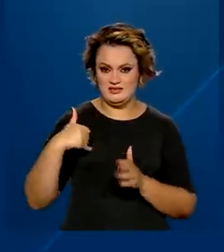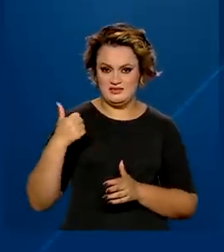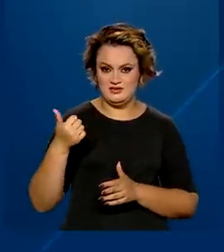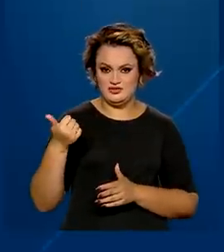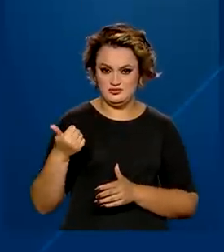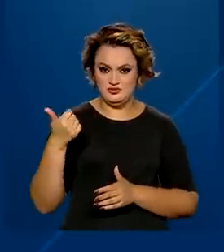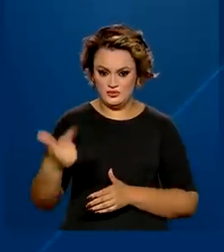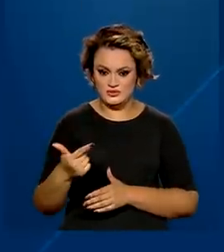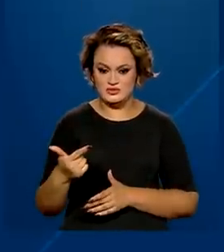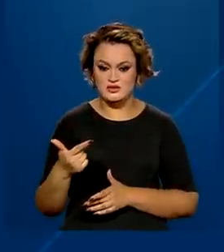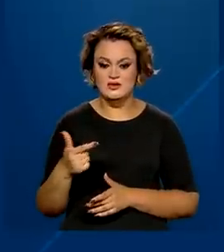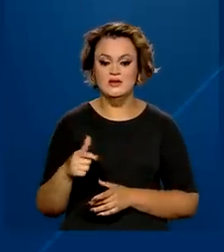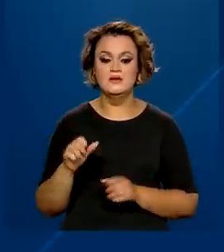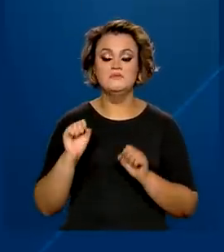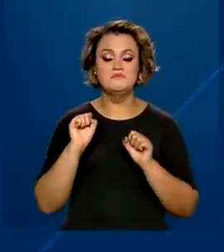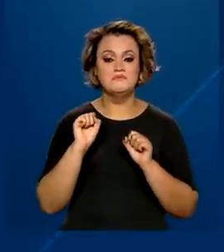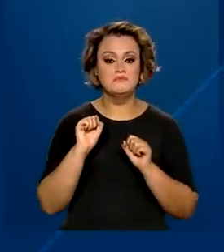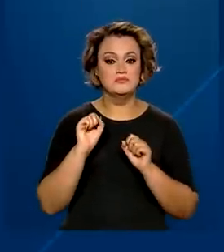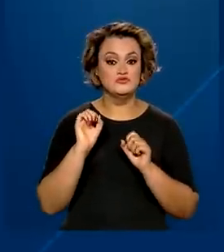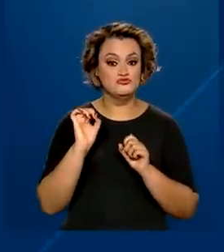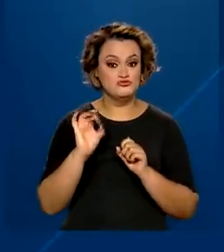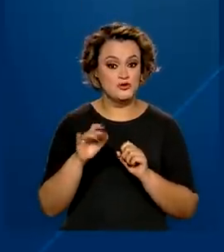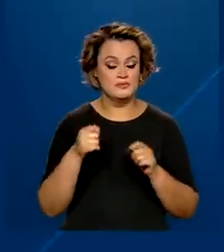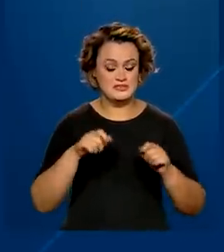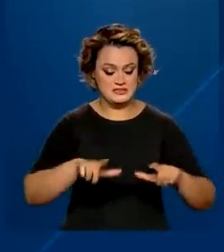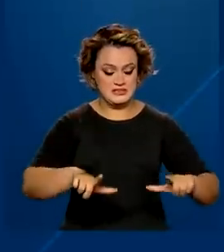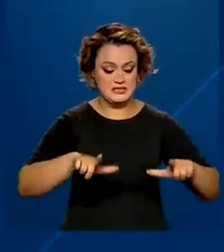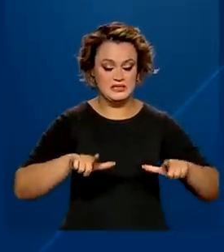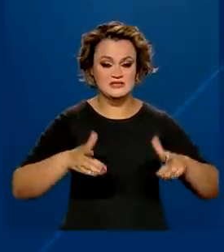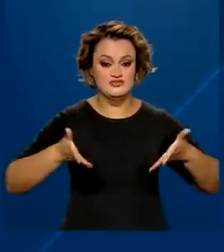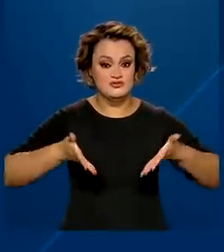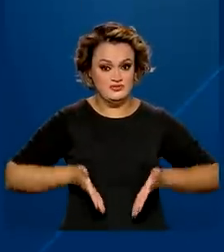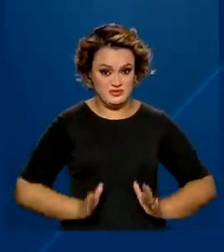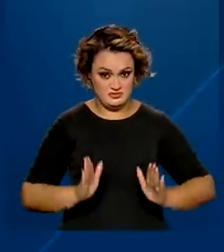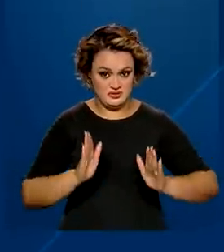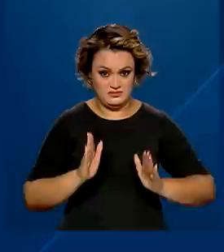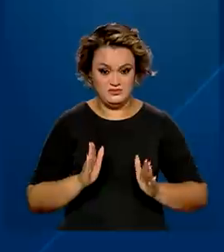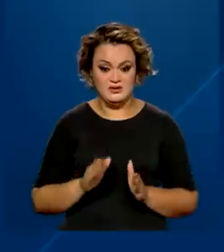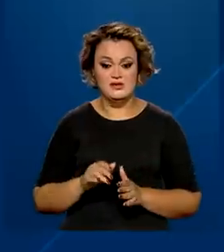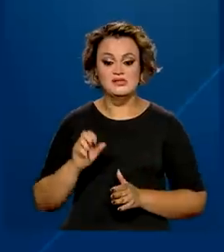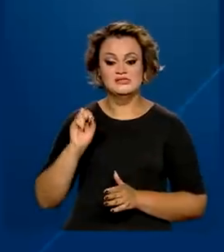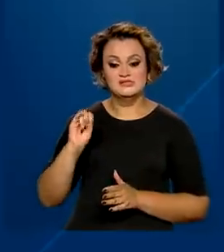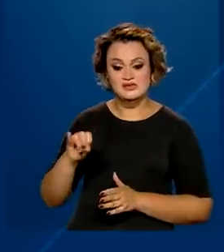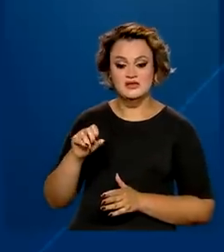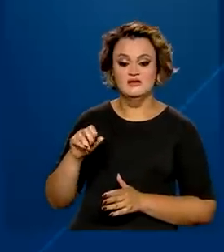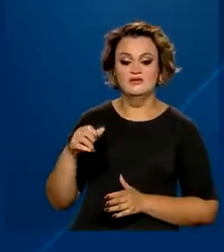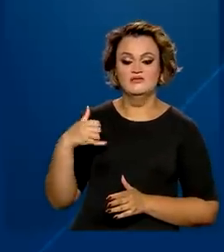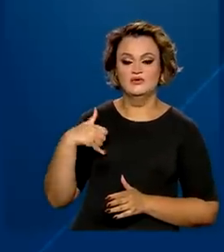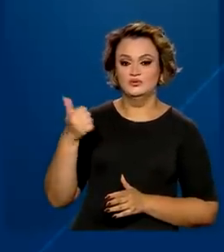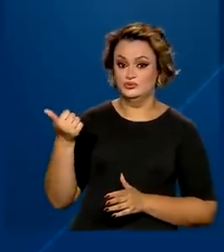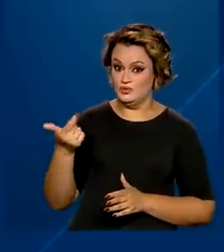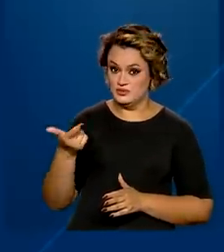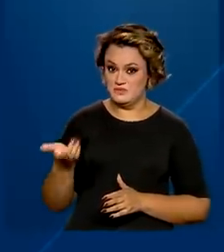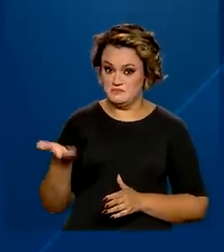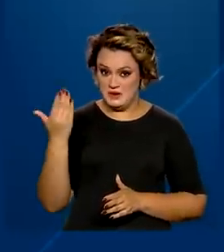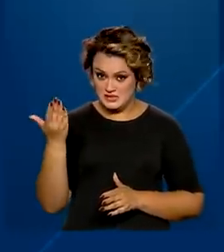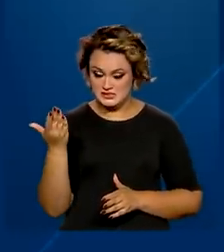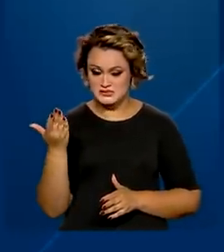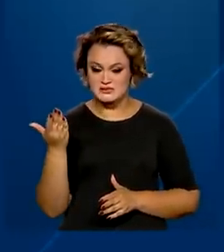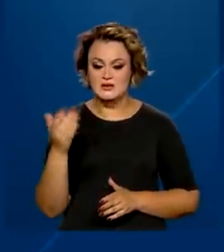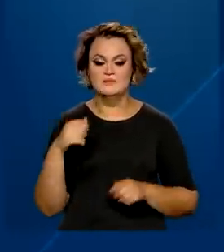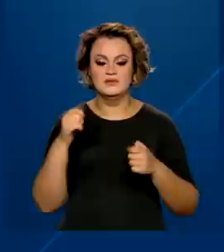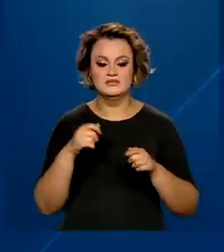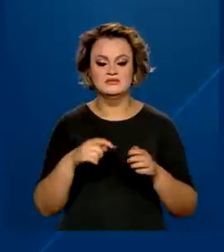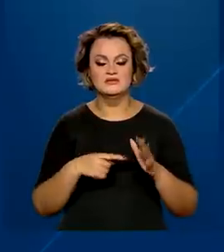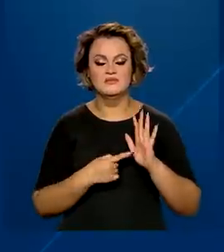incompletos, poderão embarcar apenas com uma certidão de nascimento. Caso a criança já tenha completado 12 anos, a